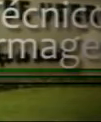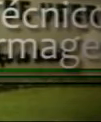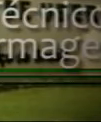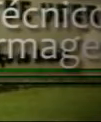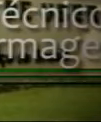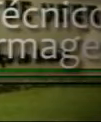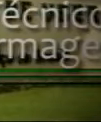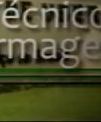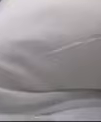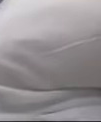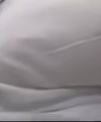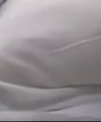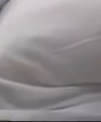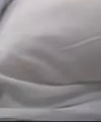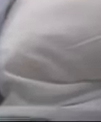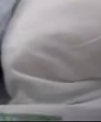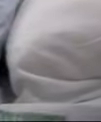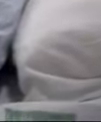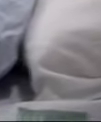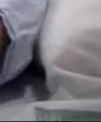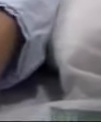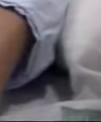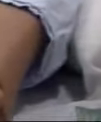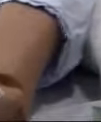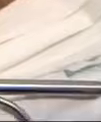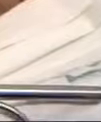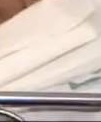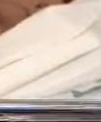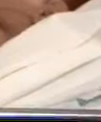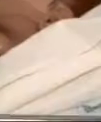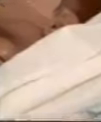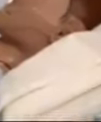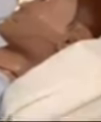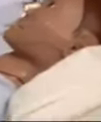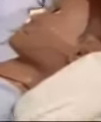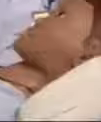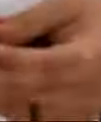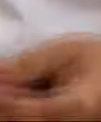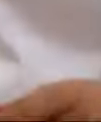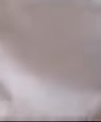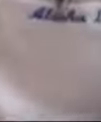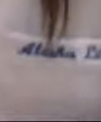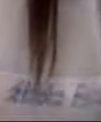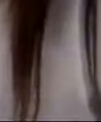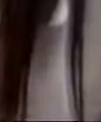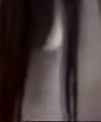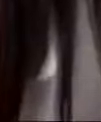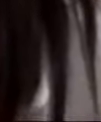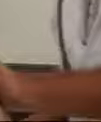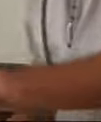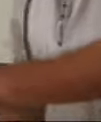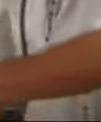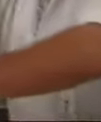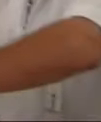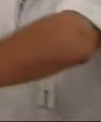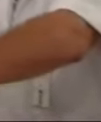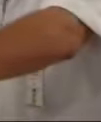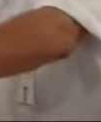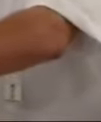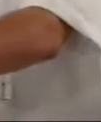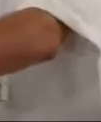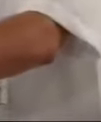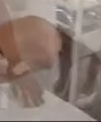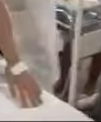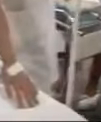O curso técnico em enfermagem da UFO possui a melhor estrutura de ensino teórico e prático. Professores